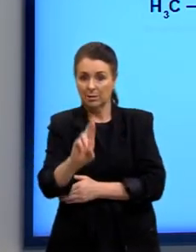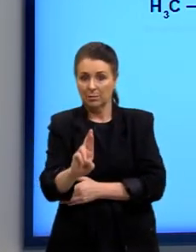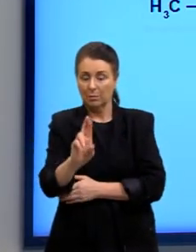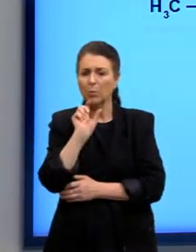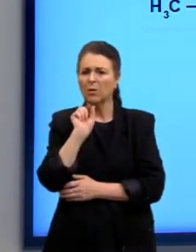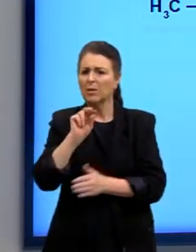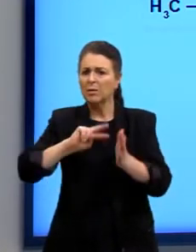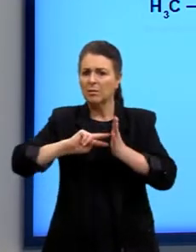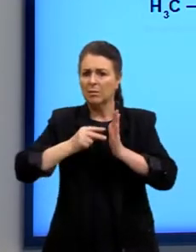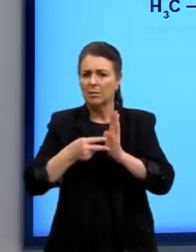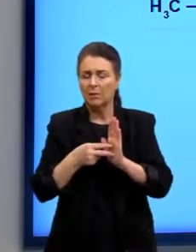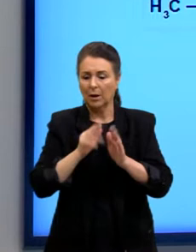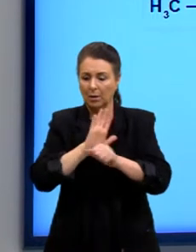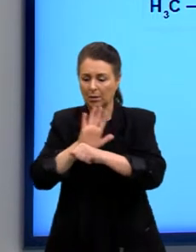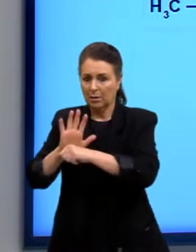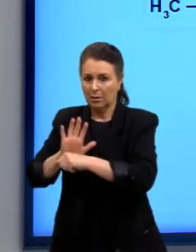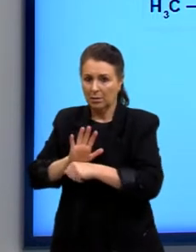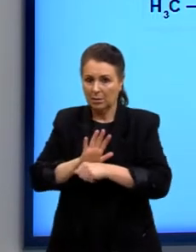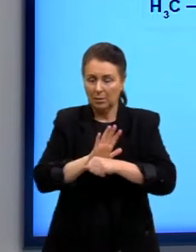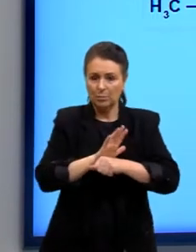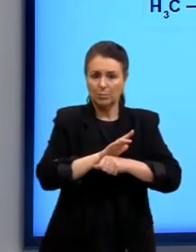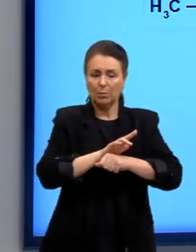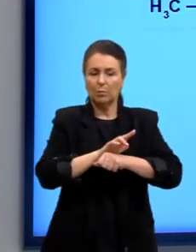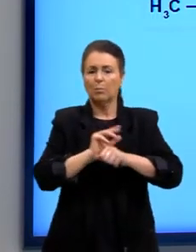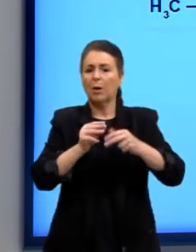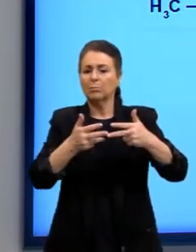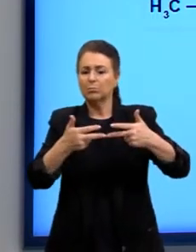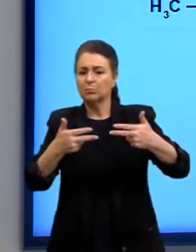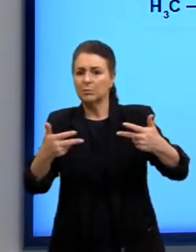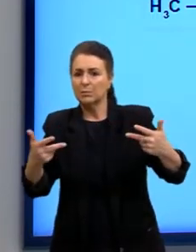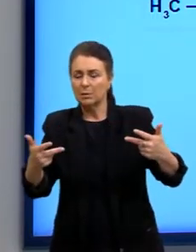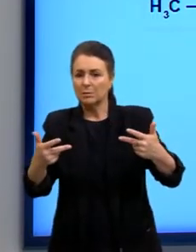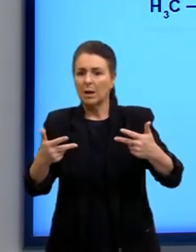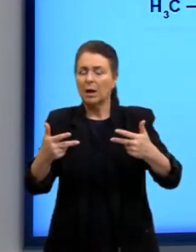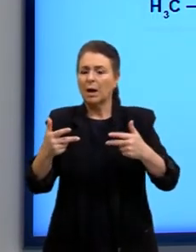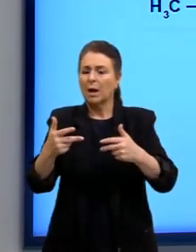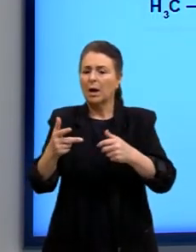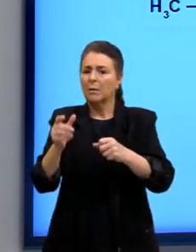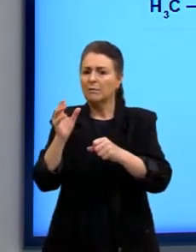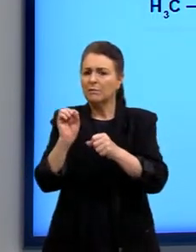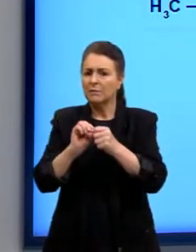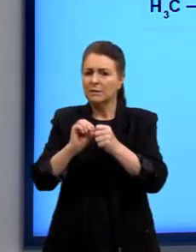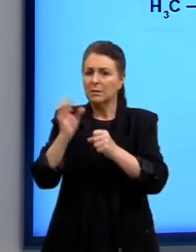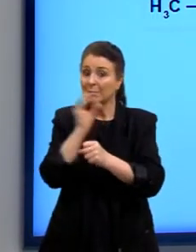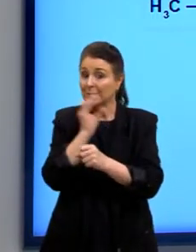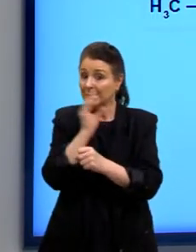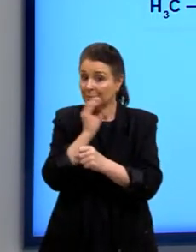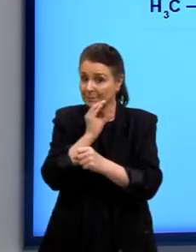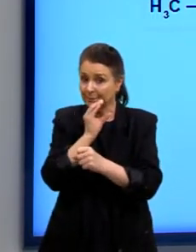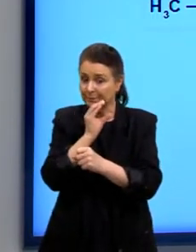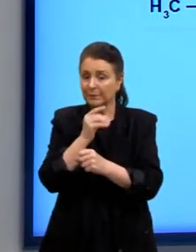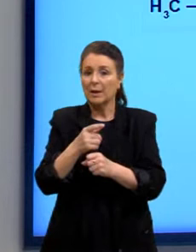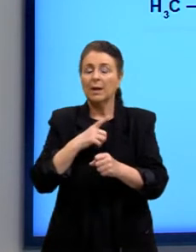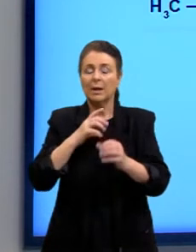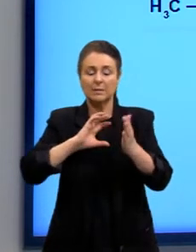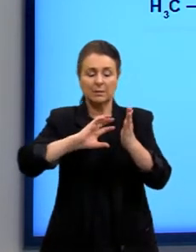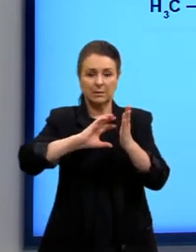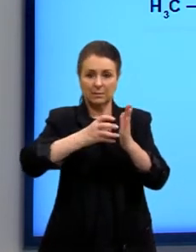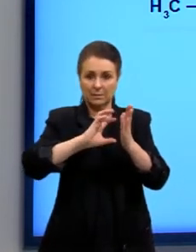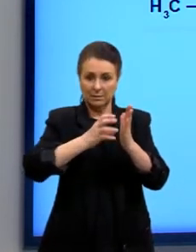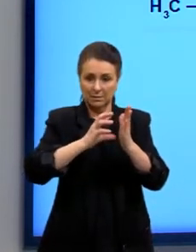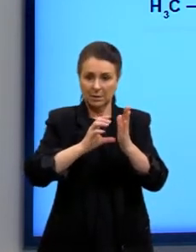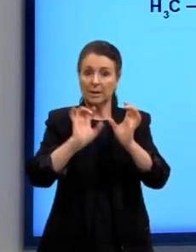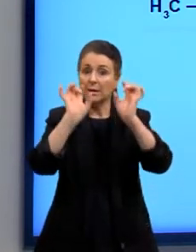que ajuda a substância, é um fator que ajuda a acelerar, e que essa reação possa ocorrer de forma mais rápida. Esse catalisador, ele é